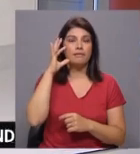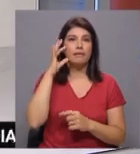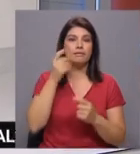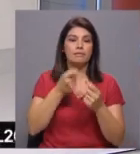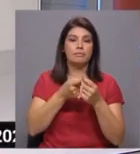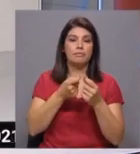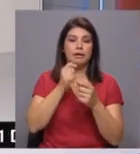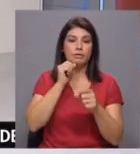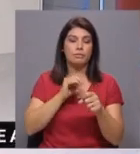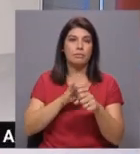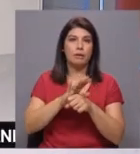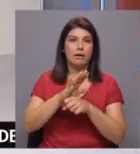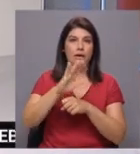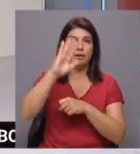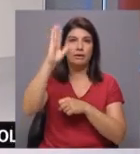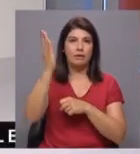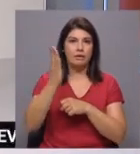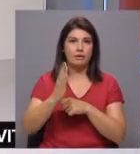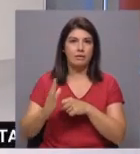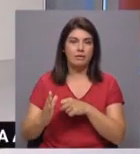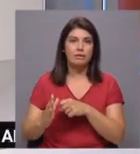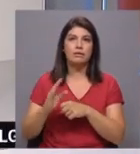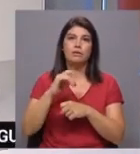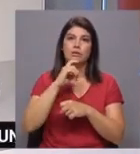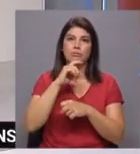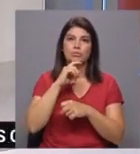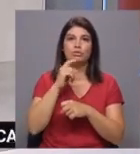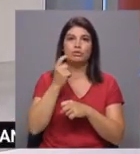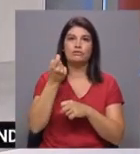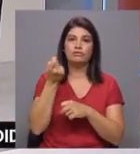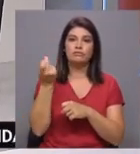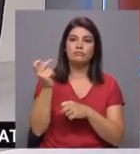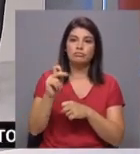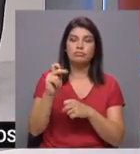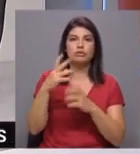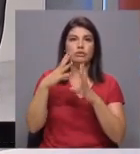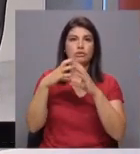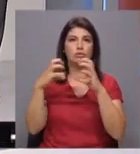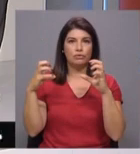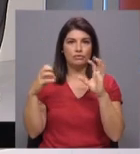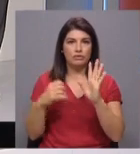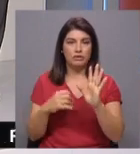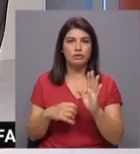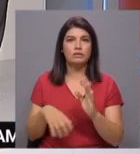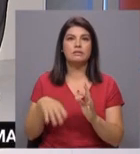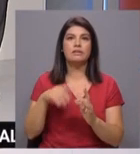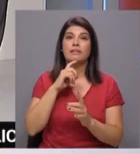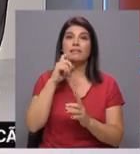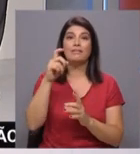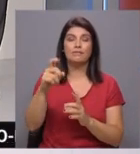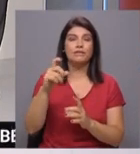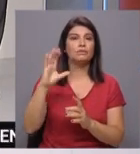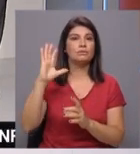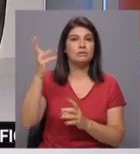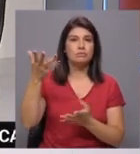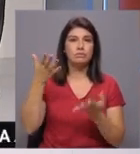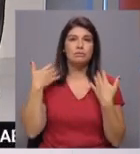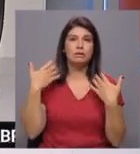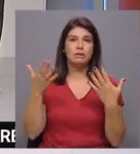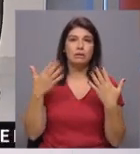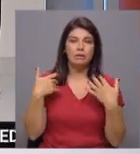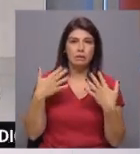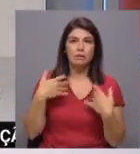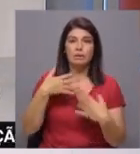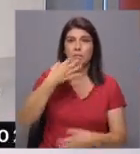faixa costeira ocidental, poderão aparecer alguns períodos de maior nobulosidade em alguns locais. Temos emitido, então, o aviso de tempo quente para todos os distritos